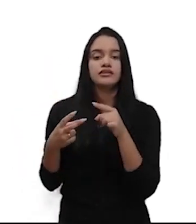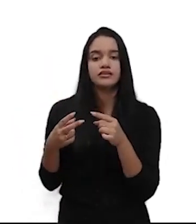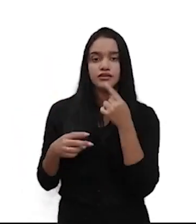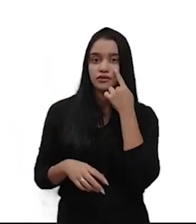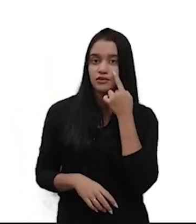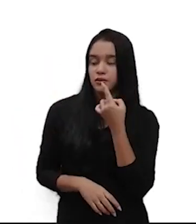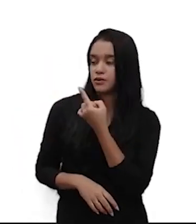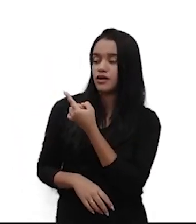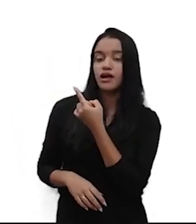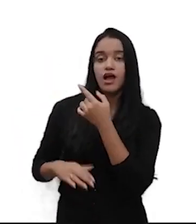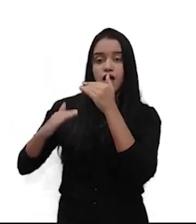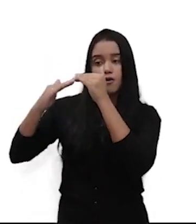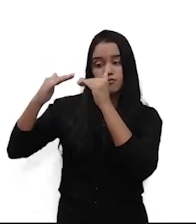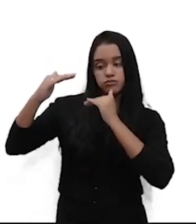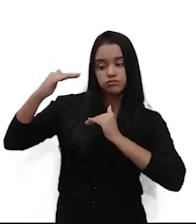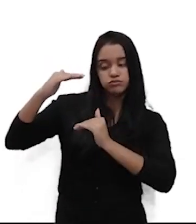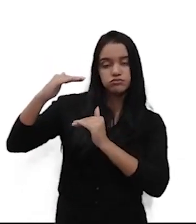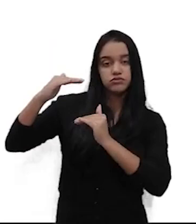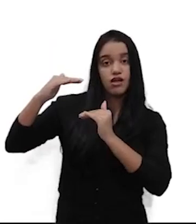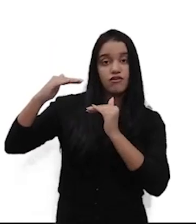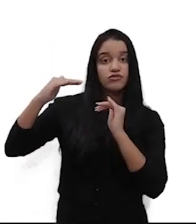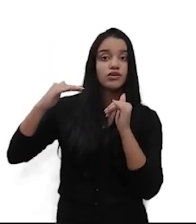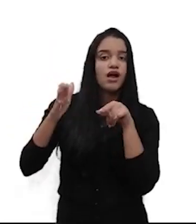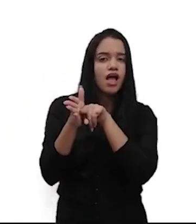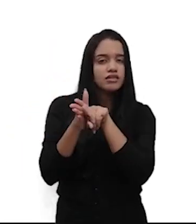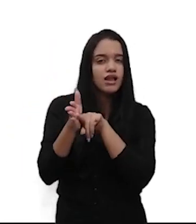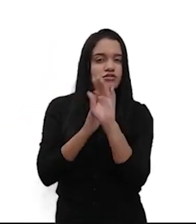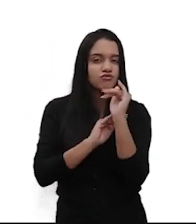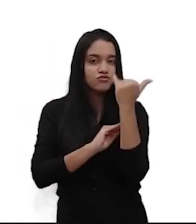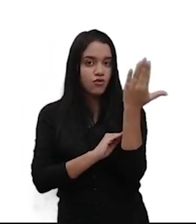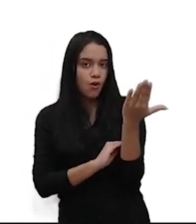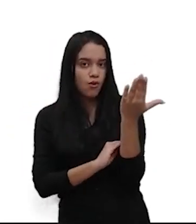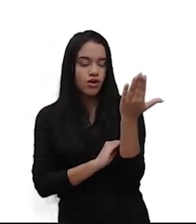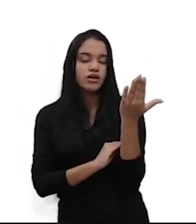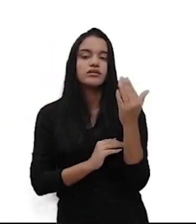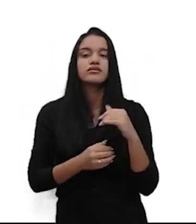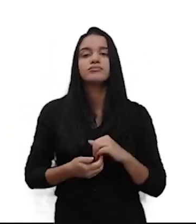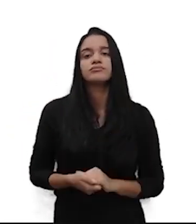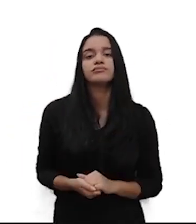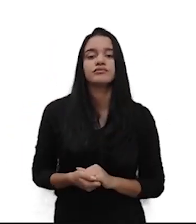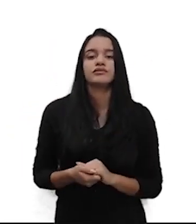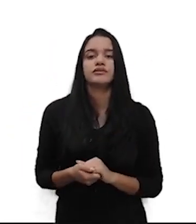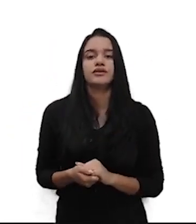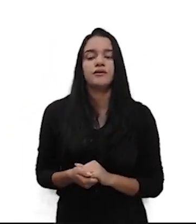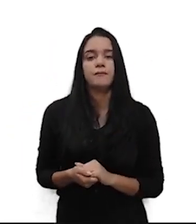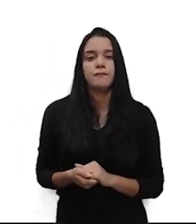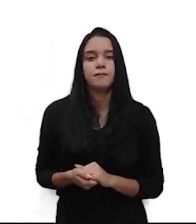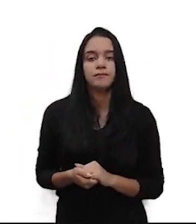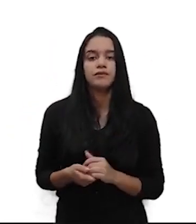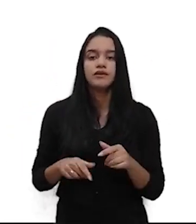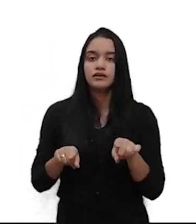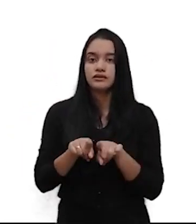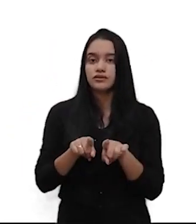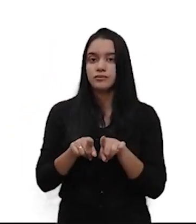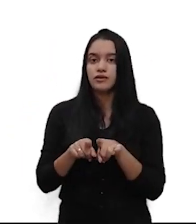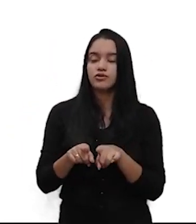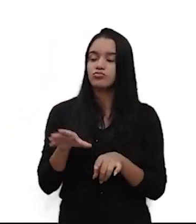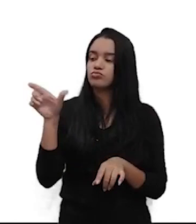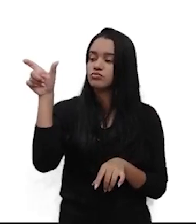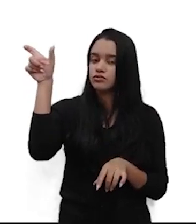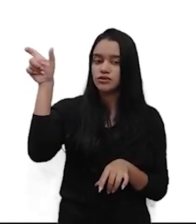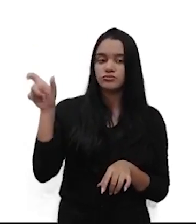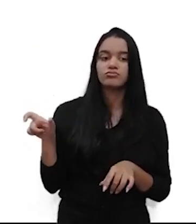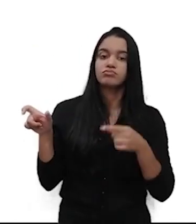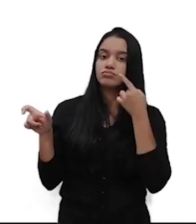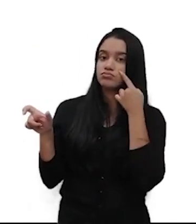vai identificar como fatores externos. Os quadrantes do lado vertical, do lado